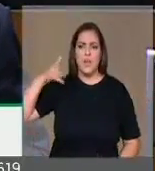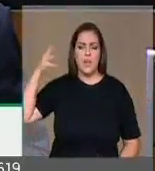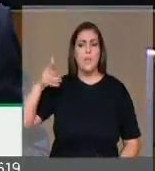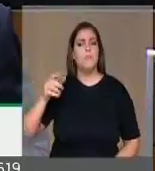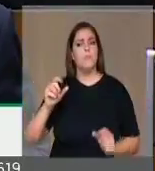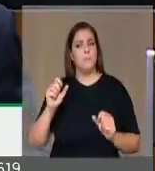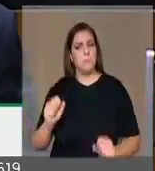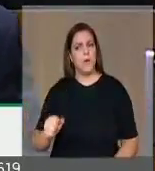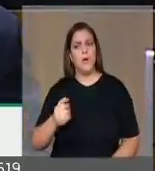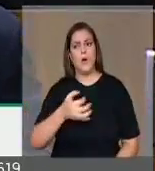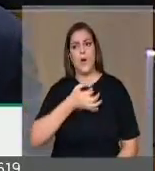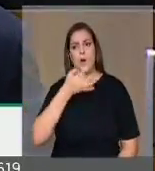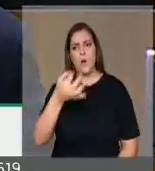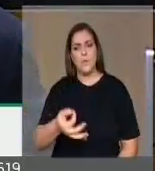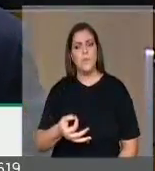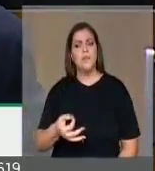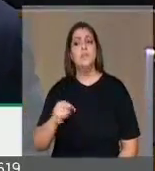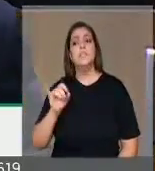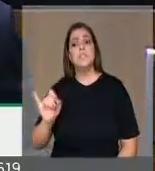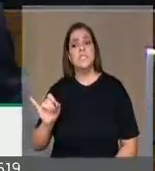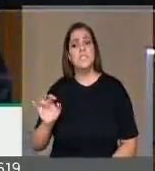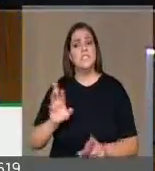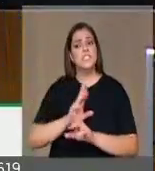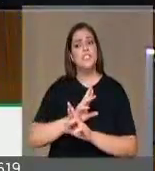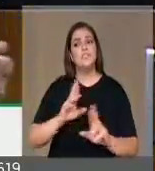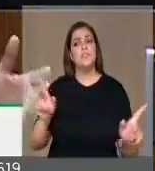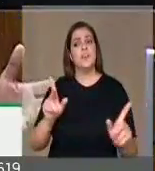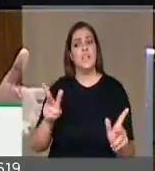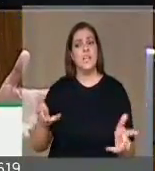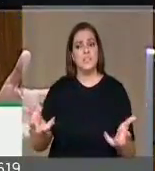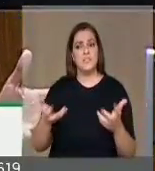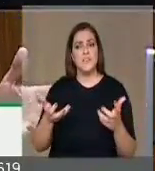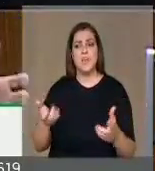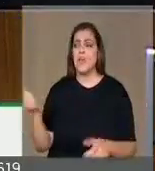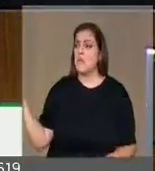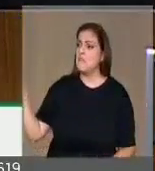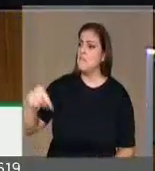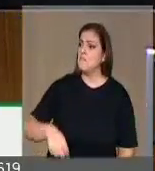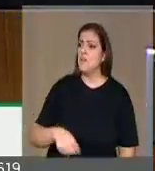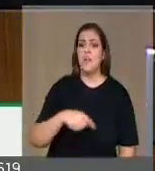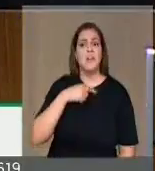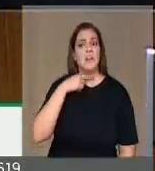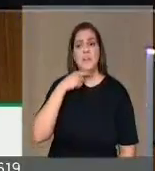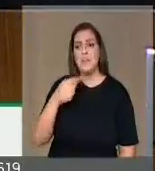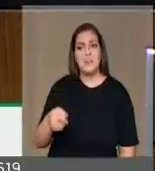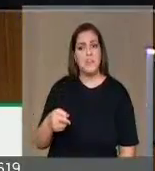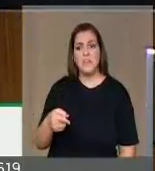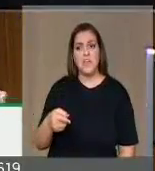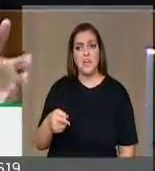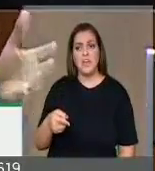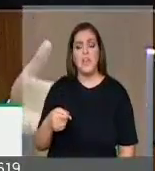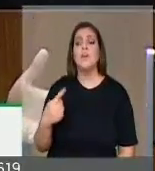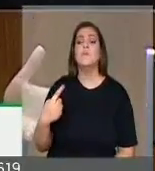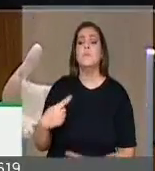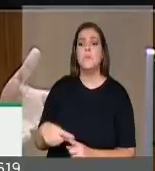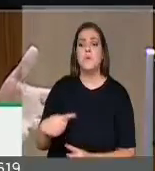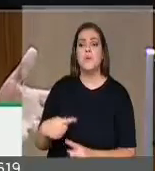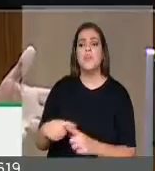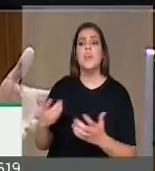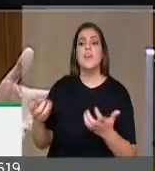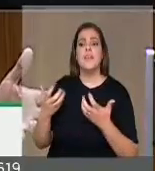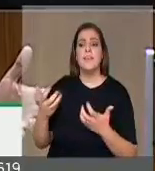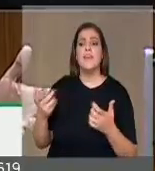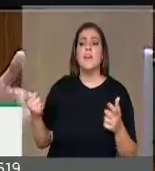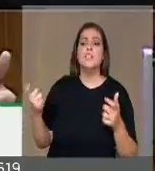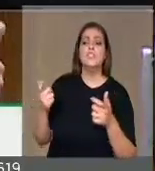se posicionar, e eles não vêm aqui. Não vem aqui uma voz para dizer por que eles querem esvaziar essas